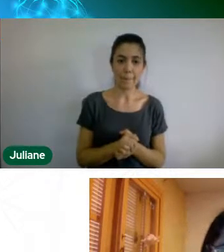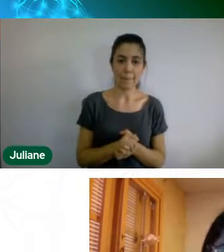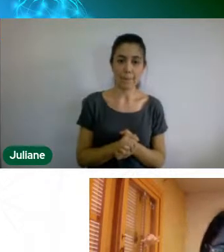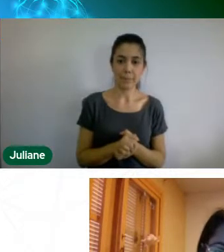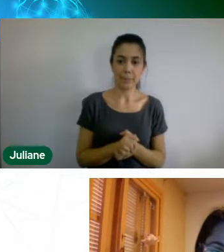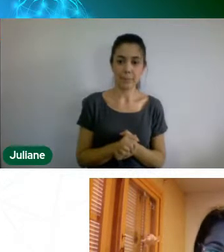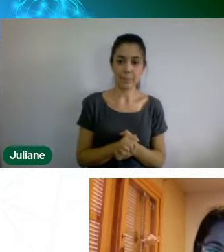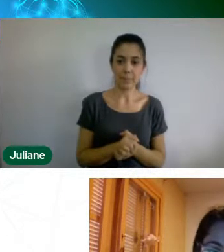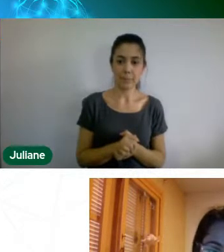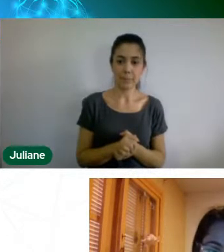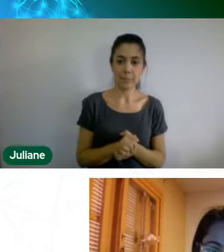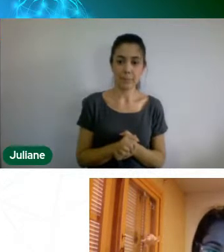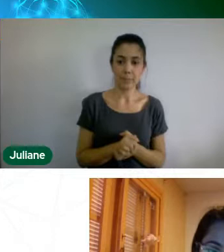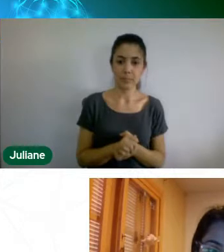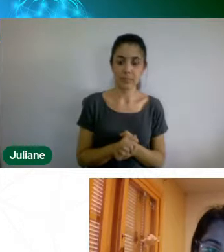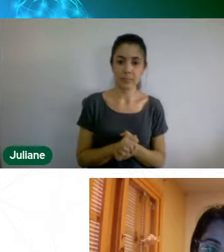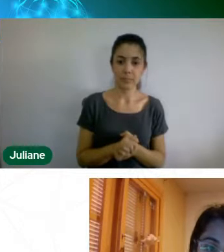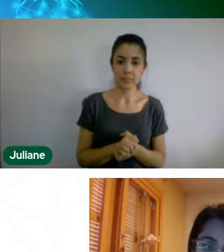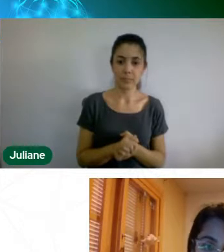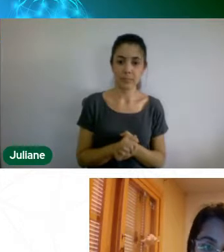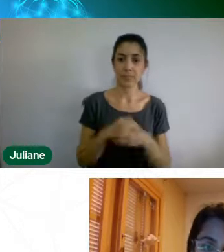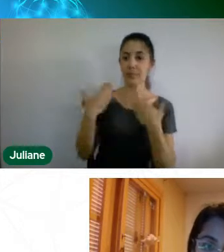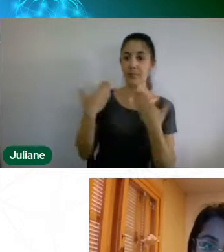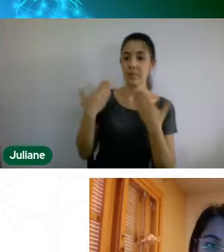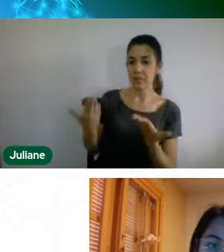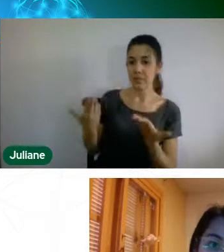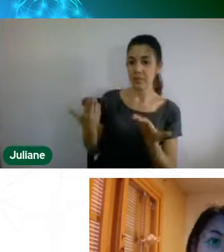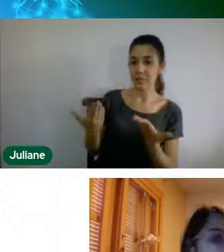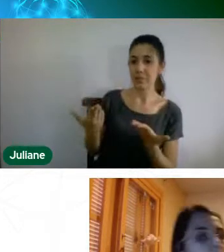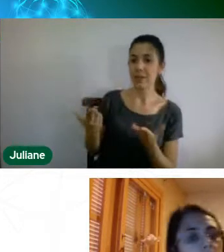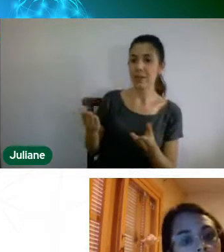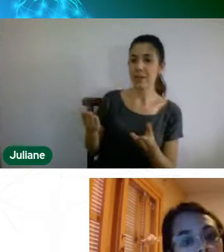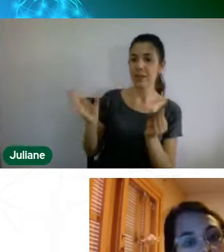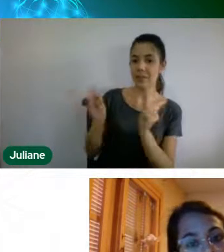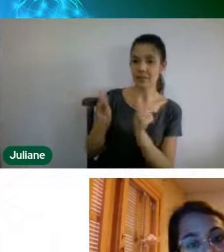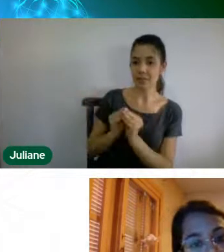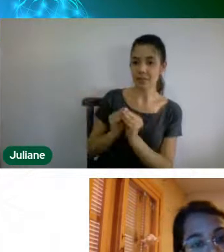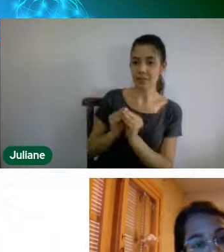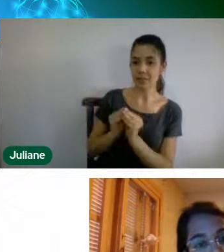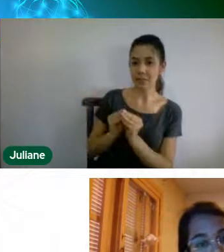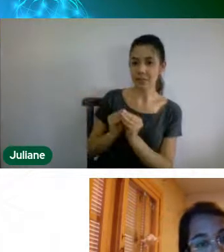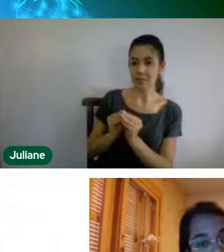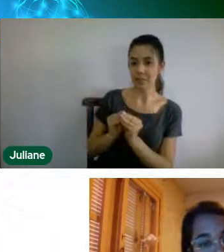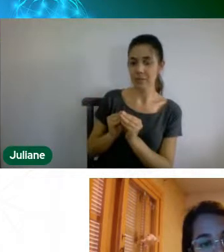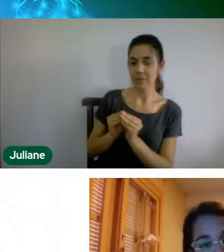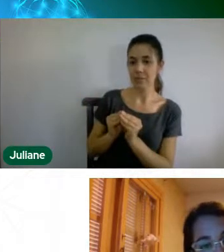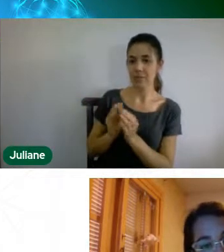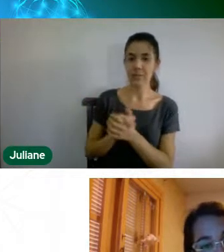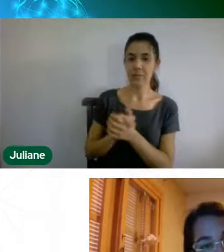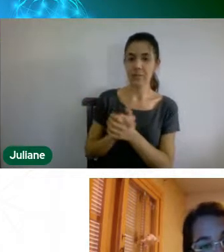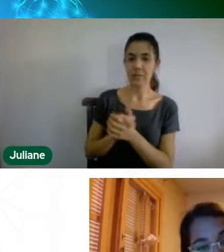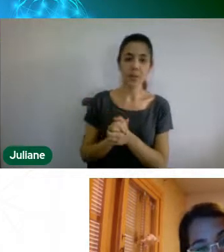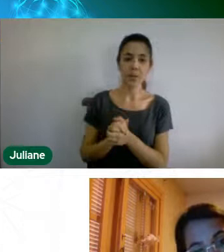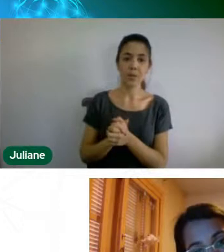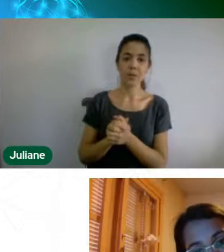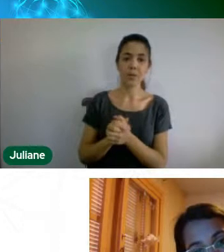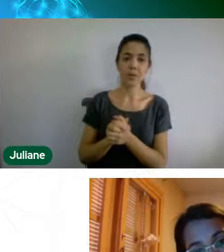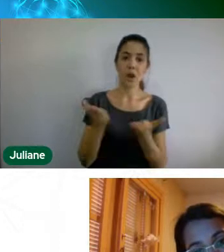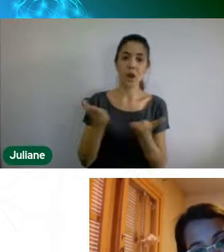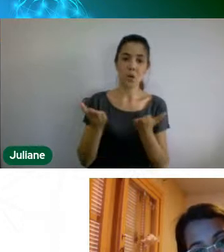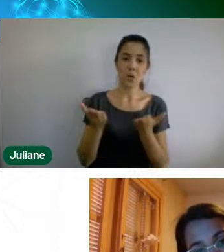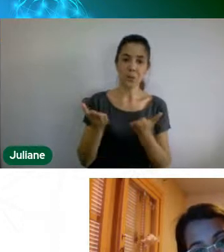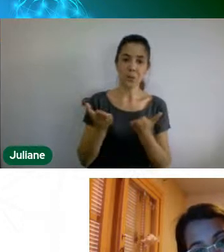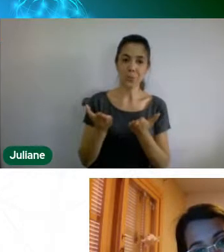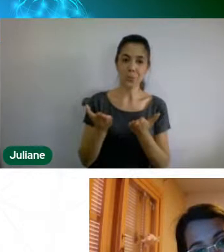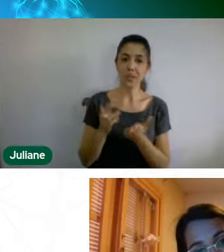Brenda, então, para a gente ir encerrando, tá, abro aí para manifestação, então, aí, em resposta, aí, a